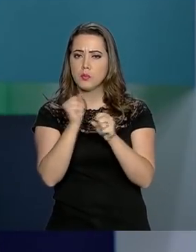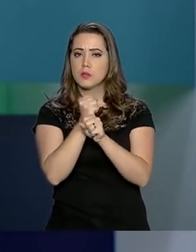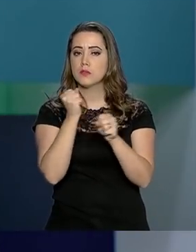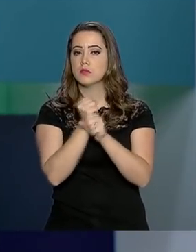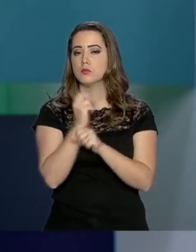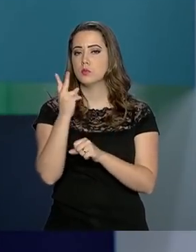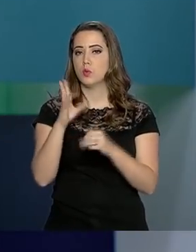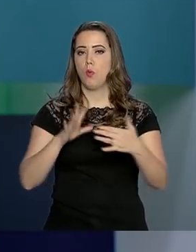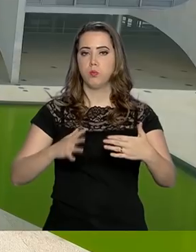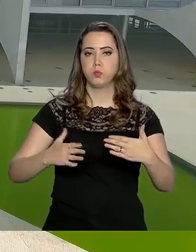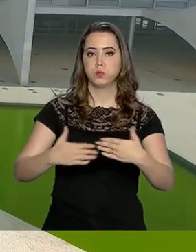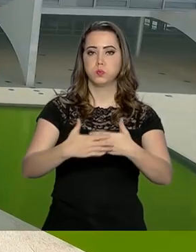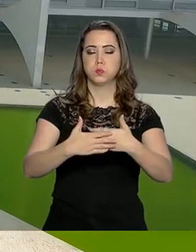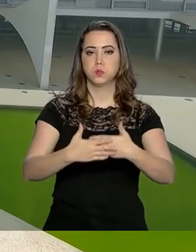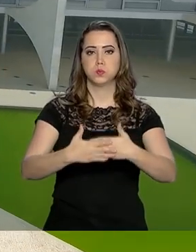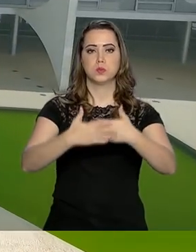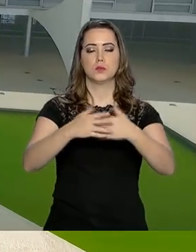no Estado.